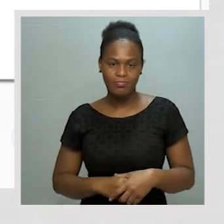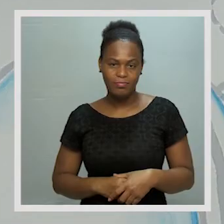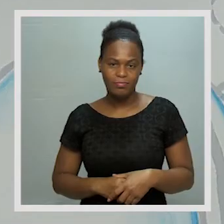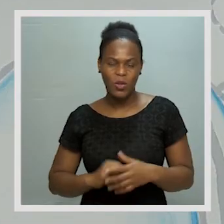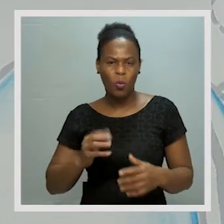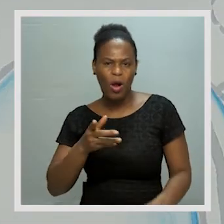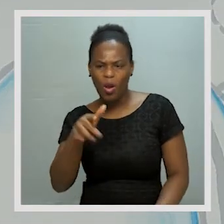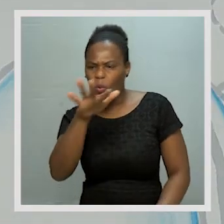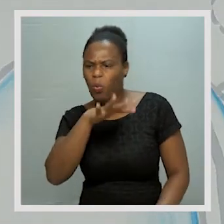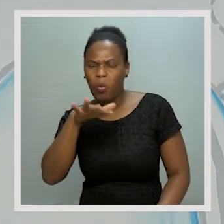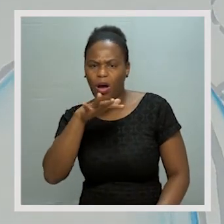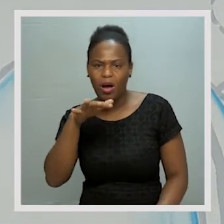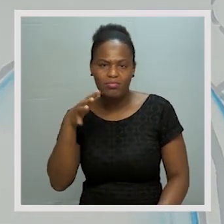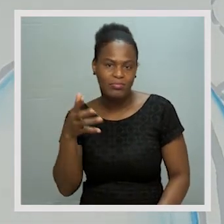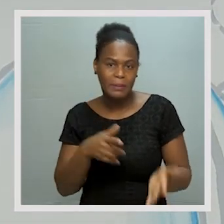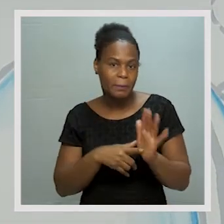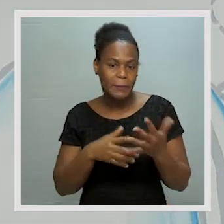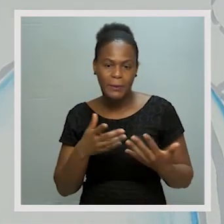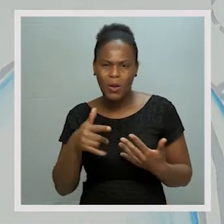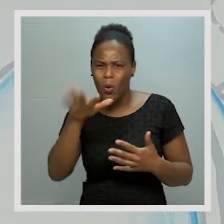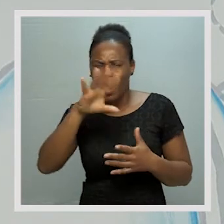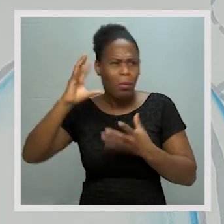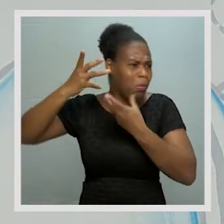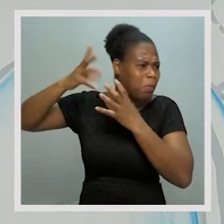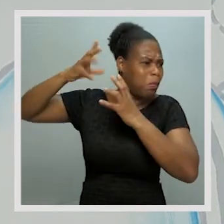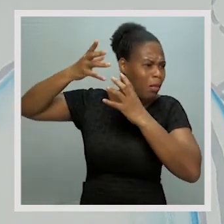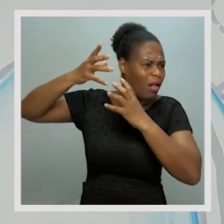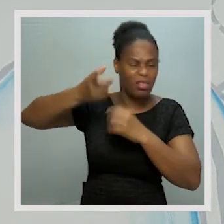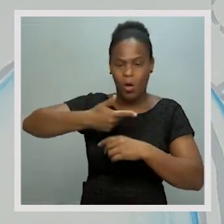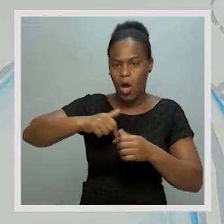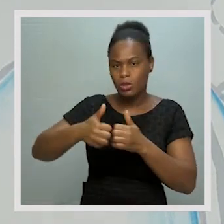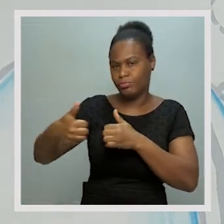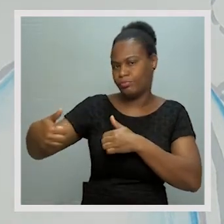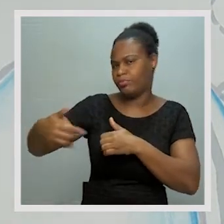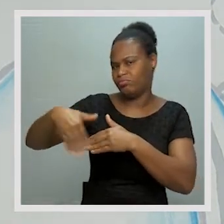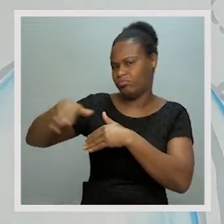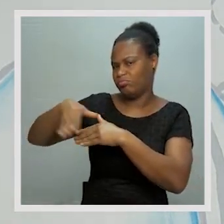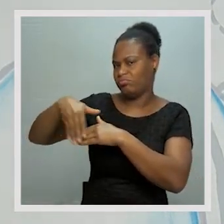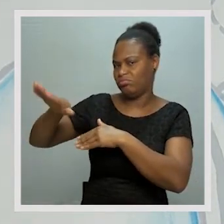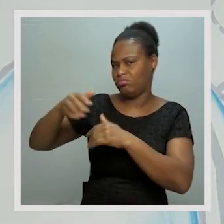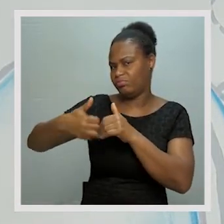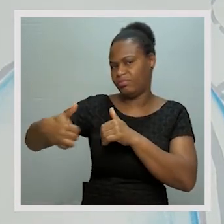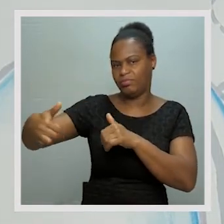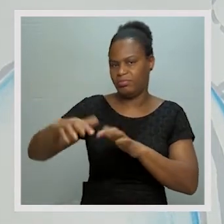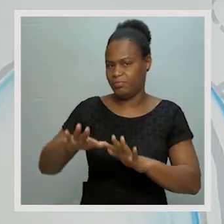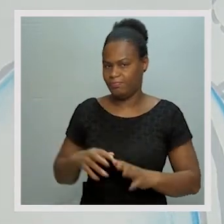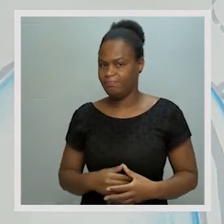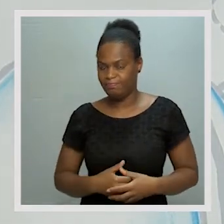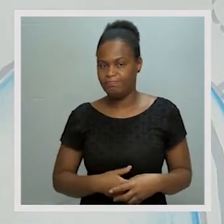Quando estamos num ambiente e nesse ambiente há muito ruído, nós devemos afastar.